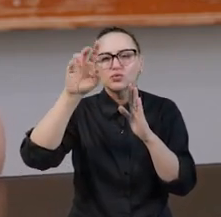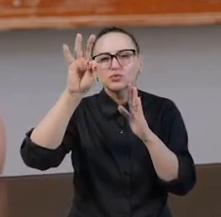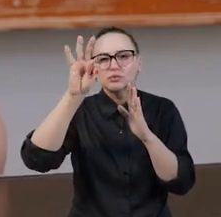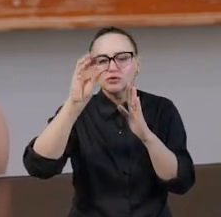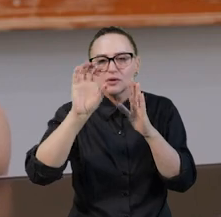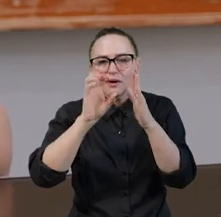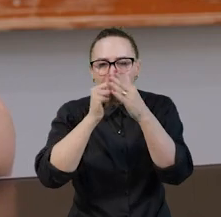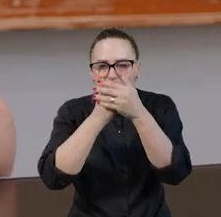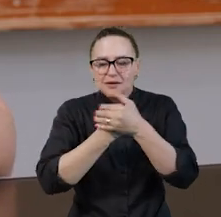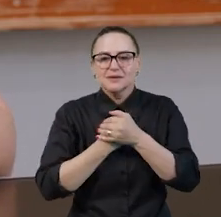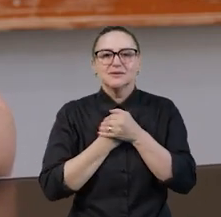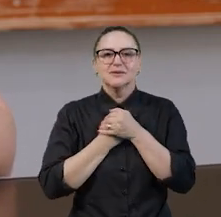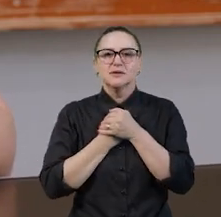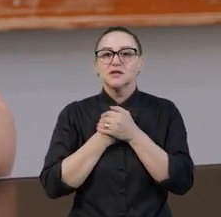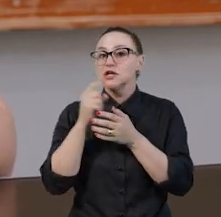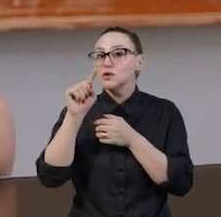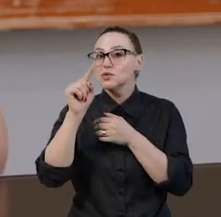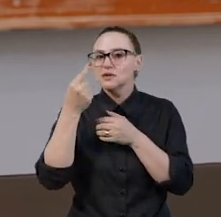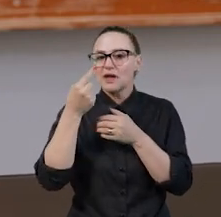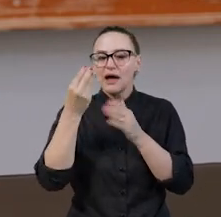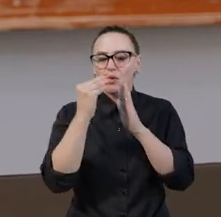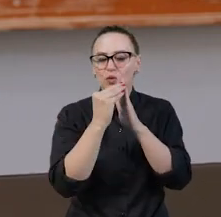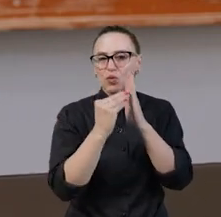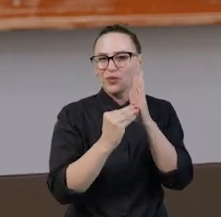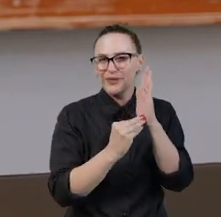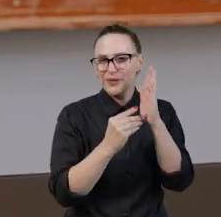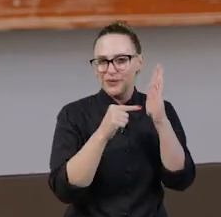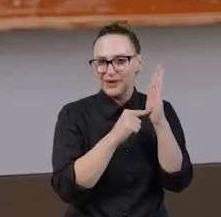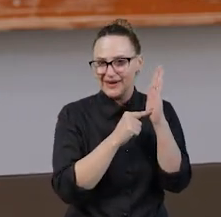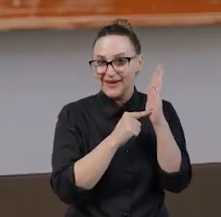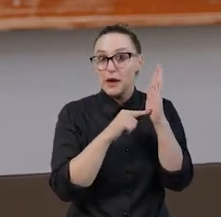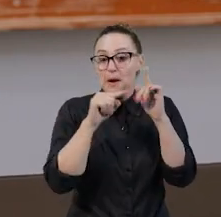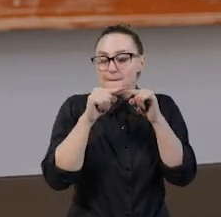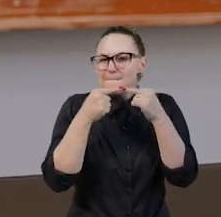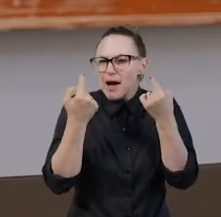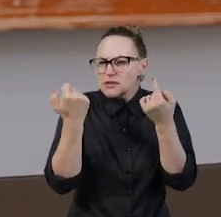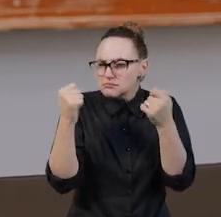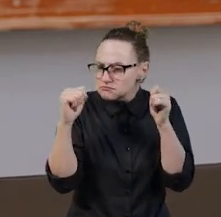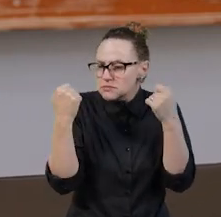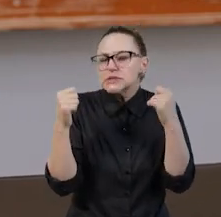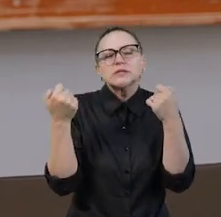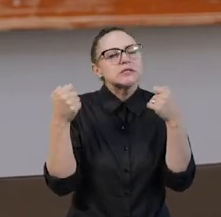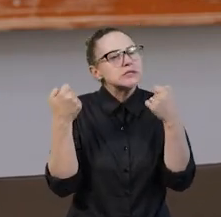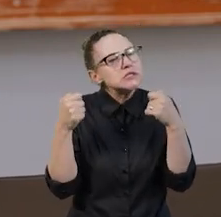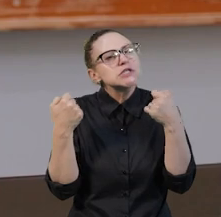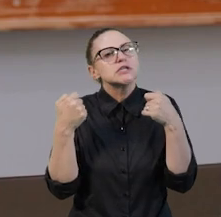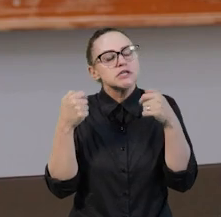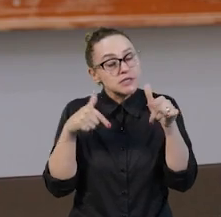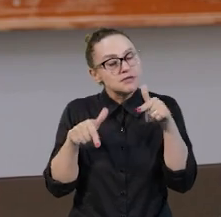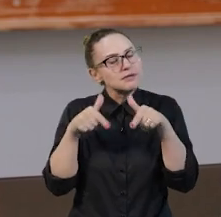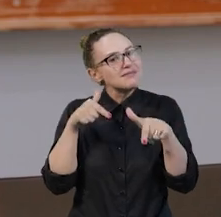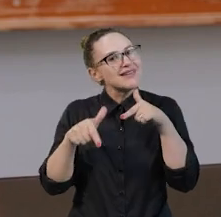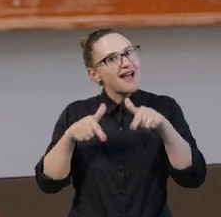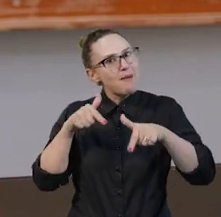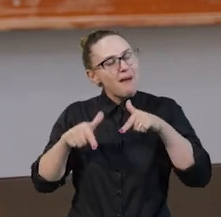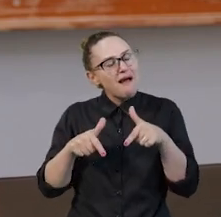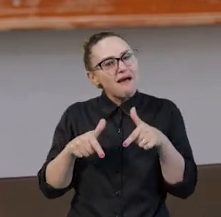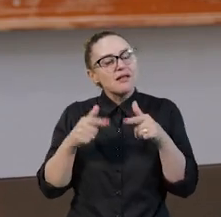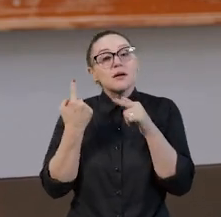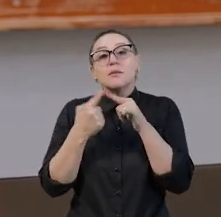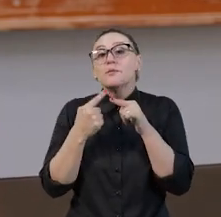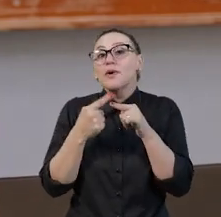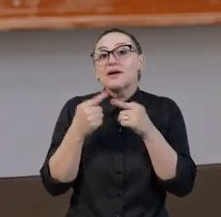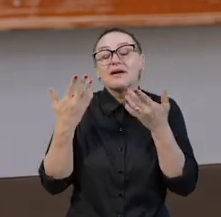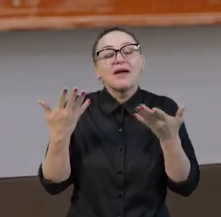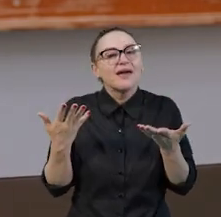necessariamente como um conteúdo, mas aquilo que precisa ser trabalhado desde que seja uma demanda. Além, é